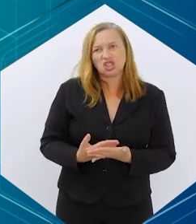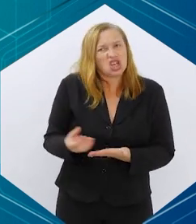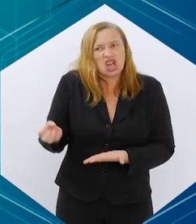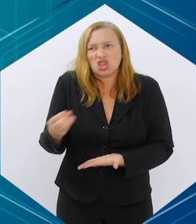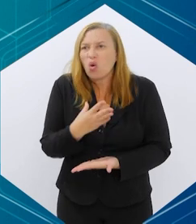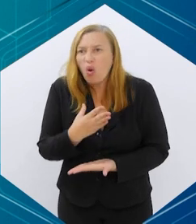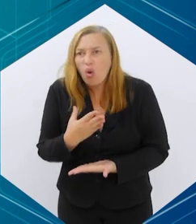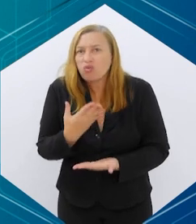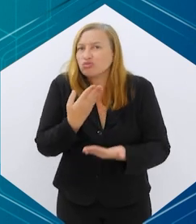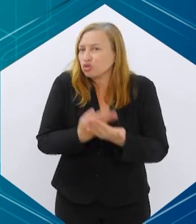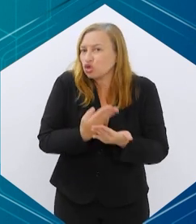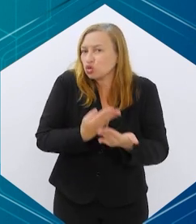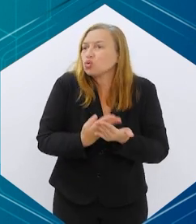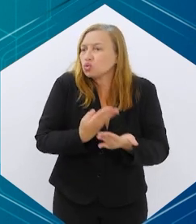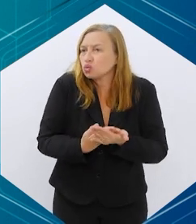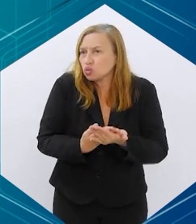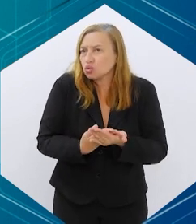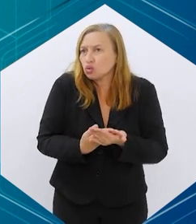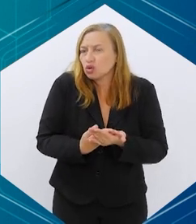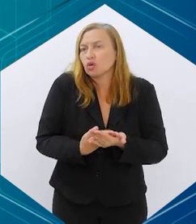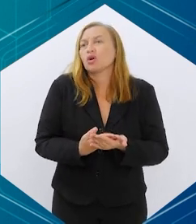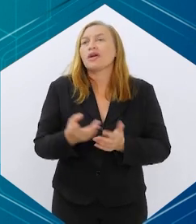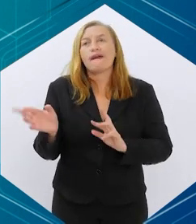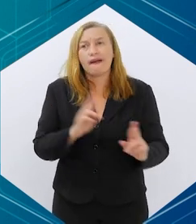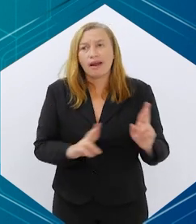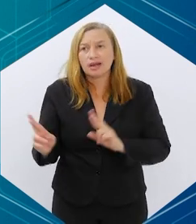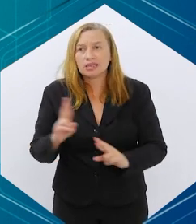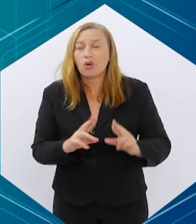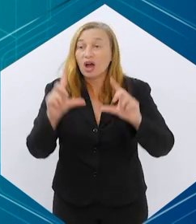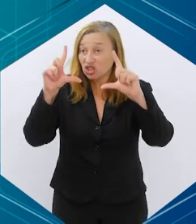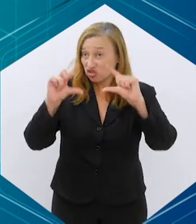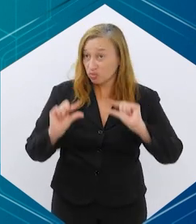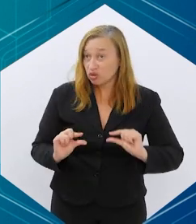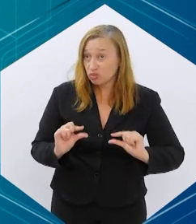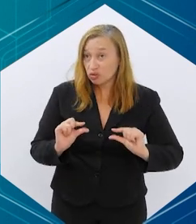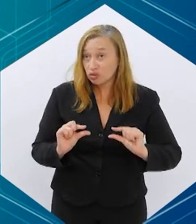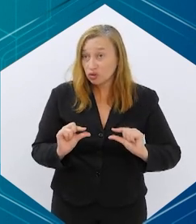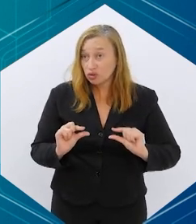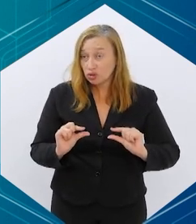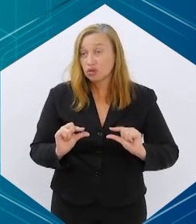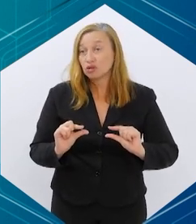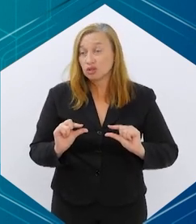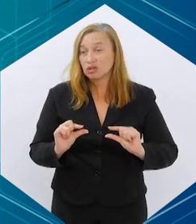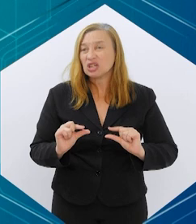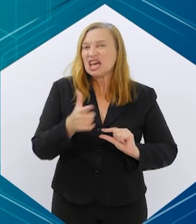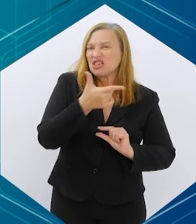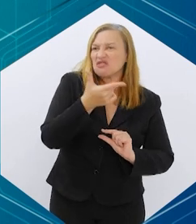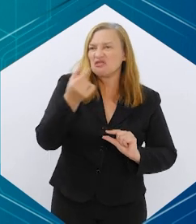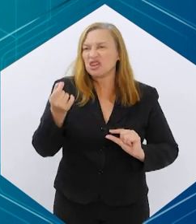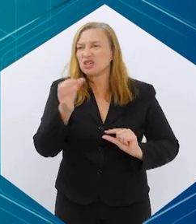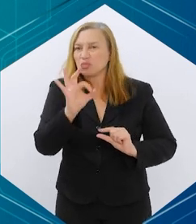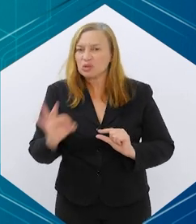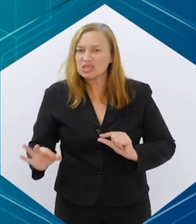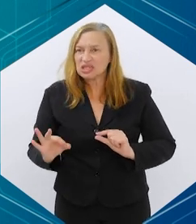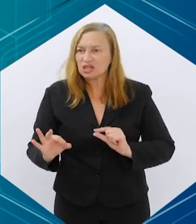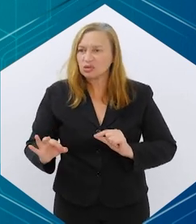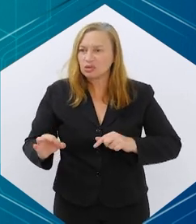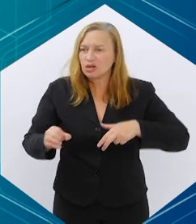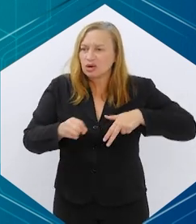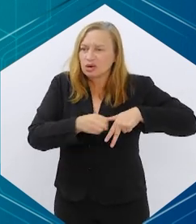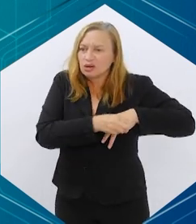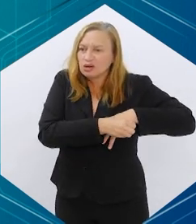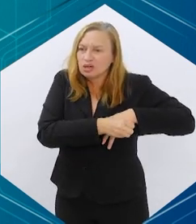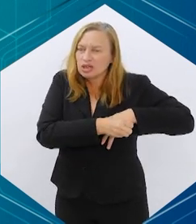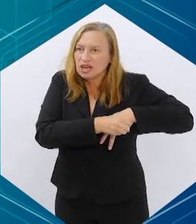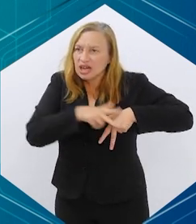novidade, além do estudo Select, que foi em relação à diminuição dos desfechos em 20% cardiovasculares em